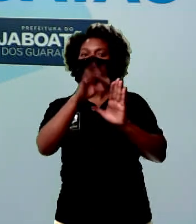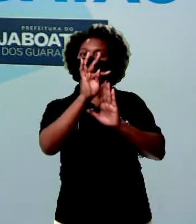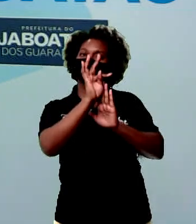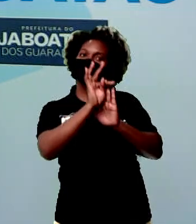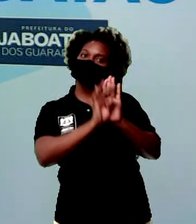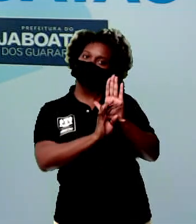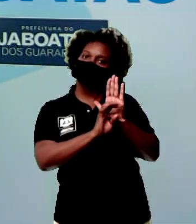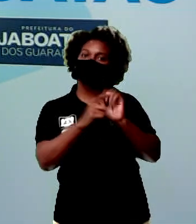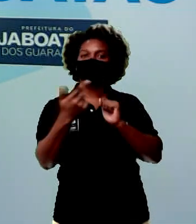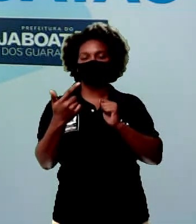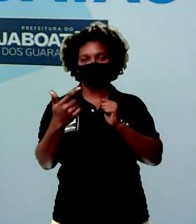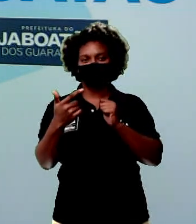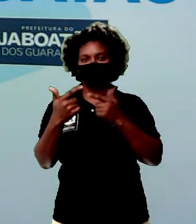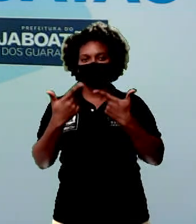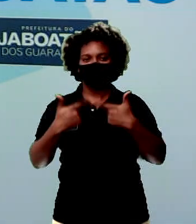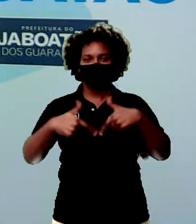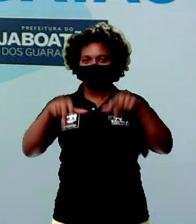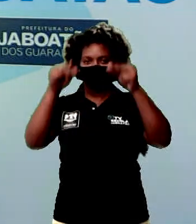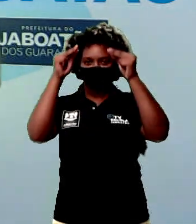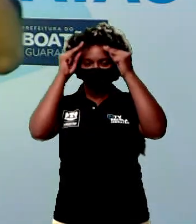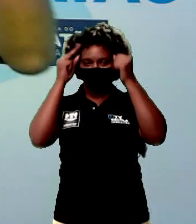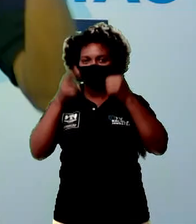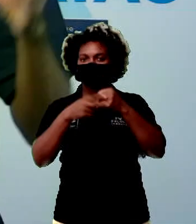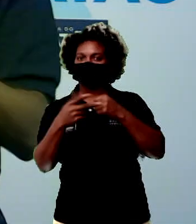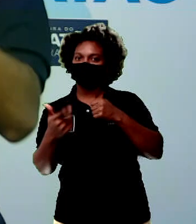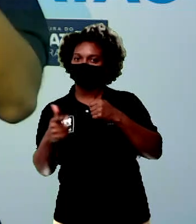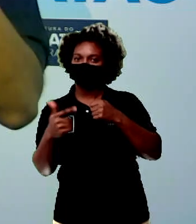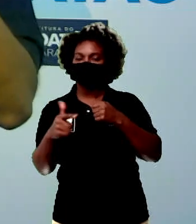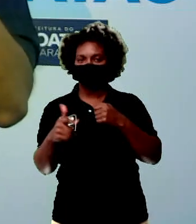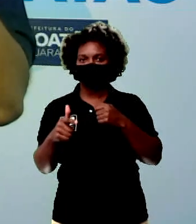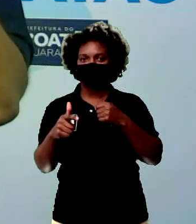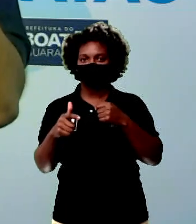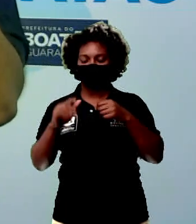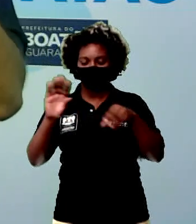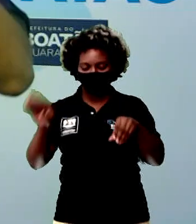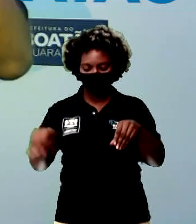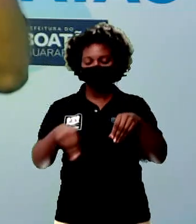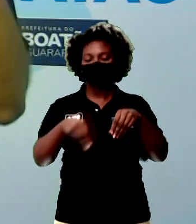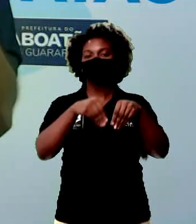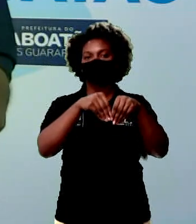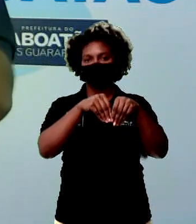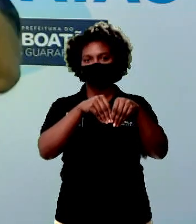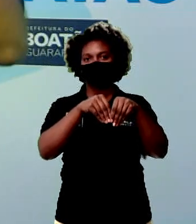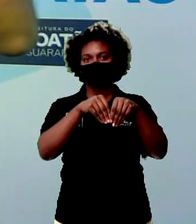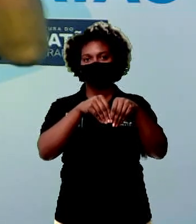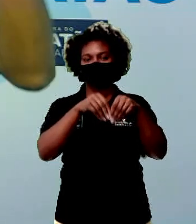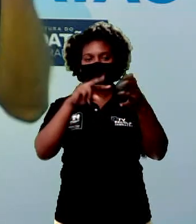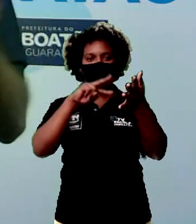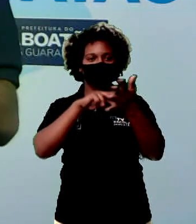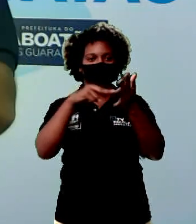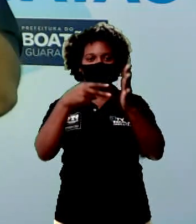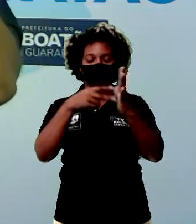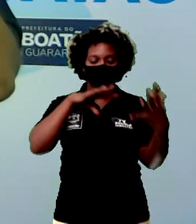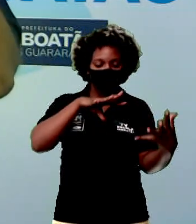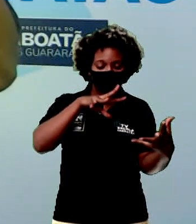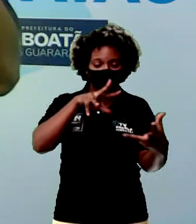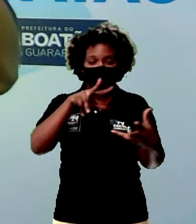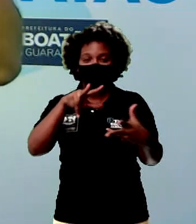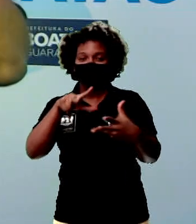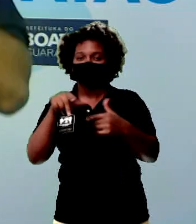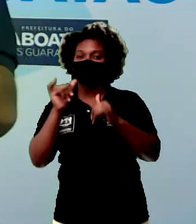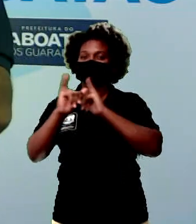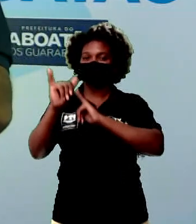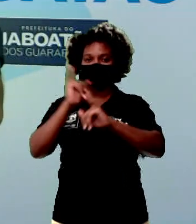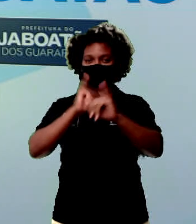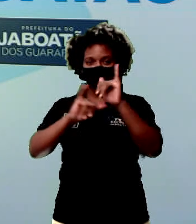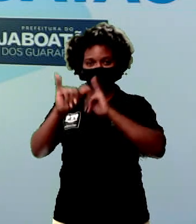não verbal, que acompanha, que compõe todo o significado, toda a mensagem que vai ser